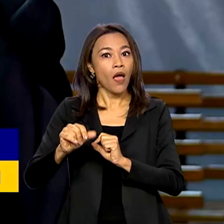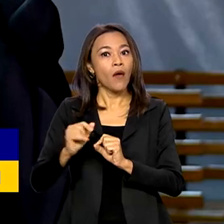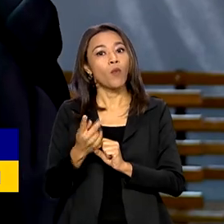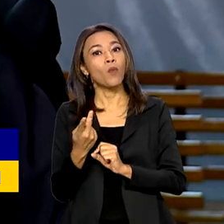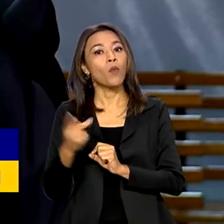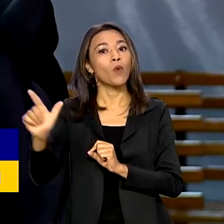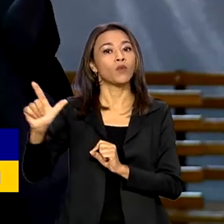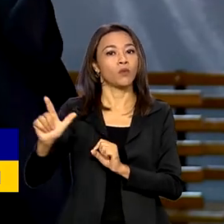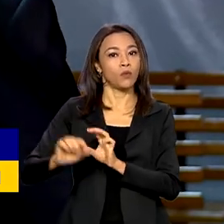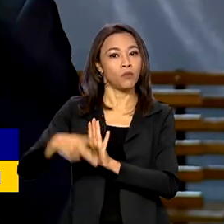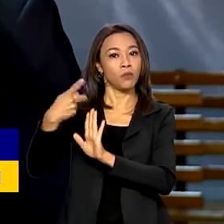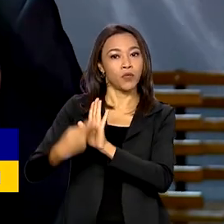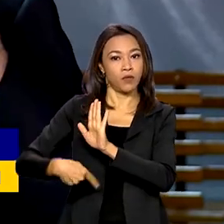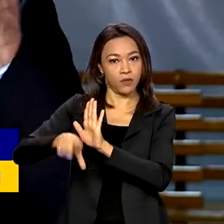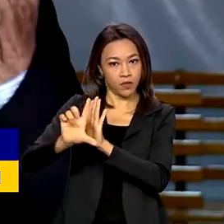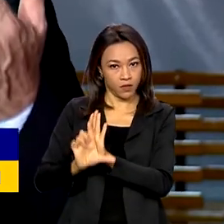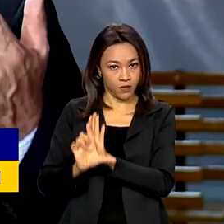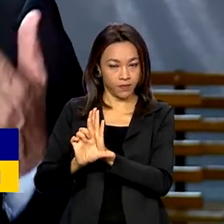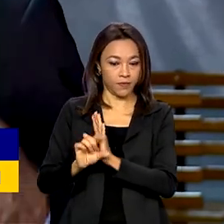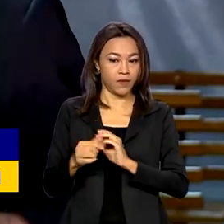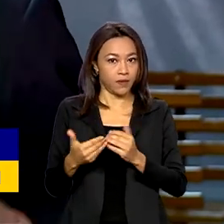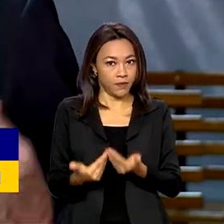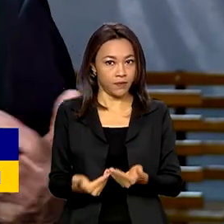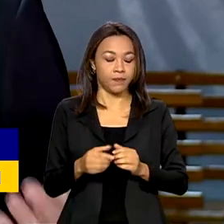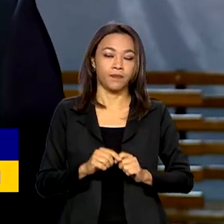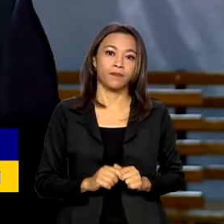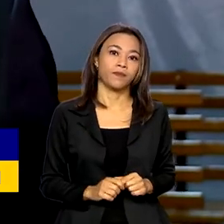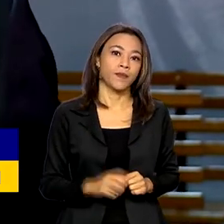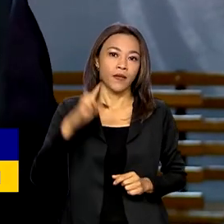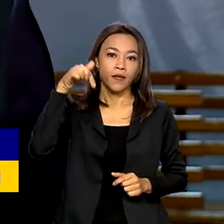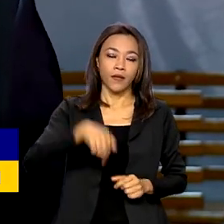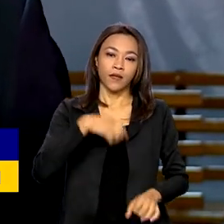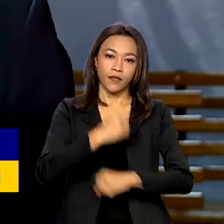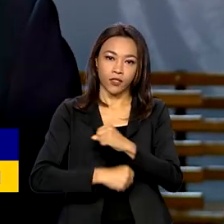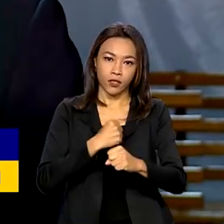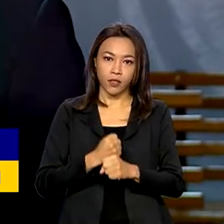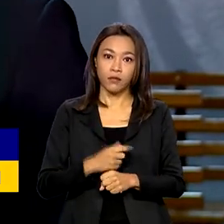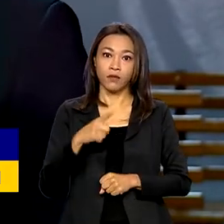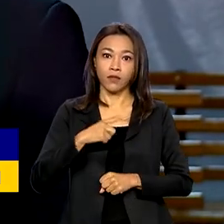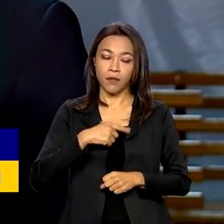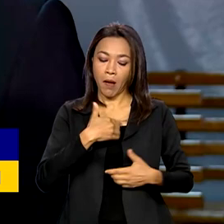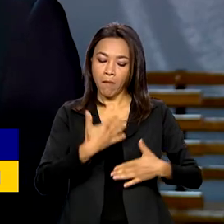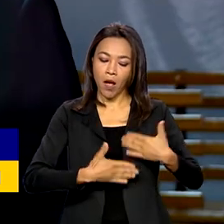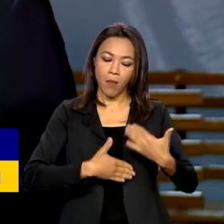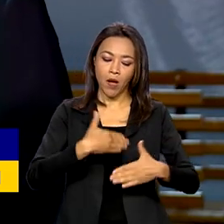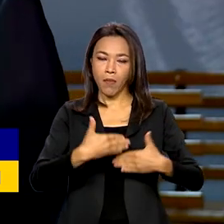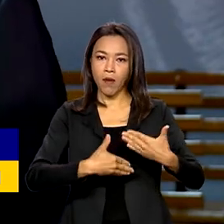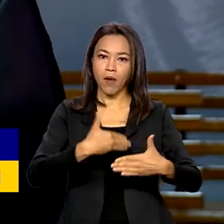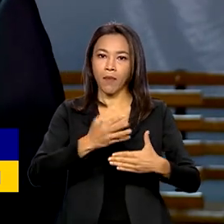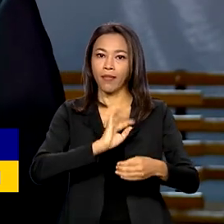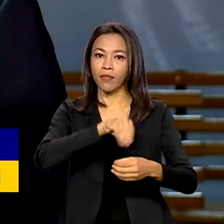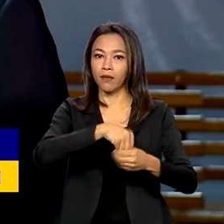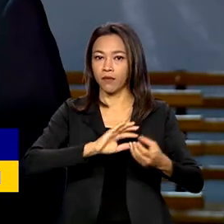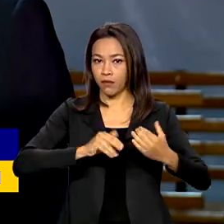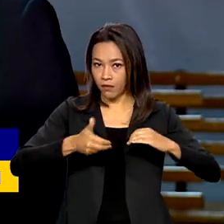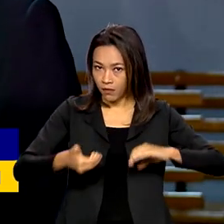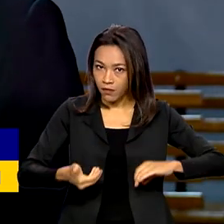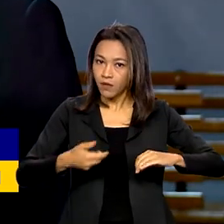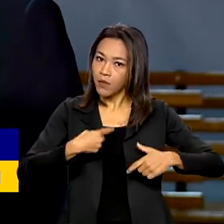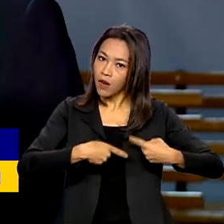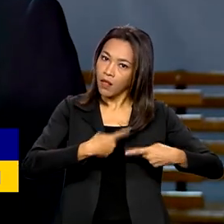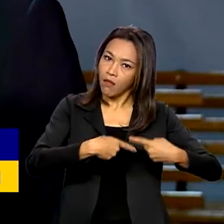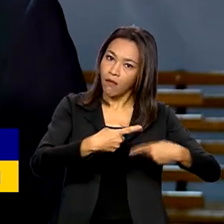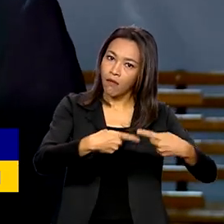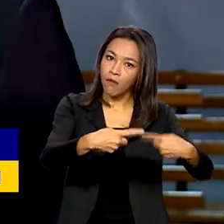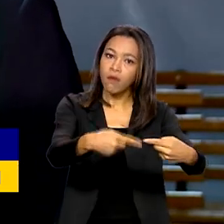de lei. Portanto, tem este ano para tramitar, porque entra a primeira validade,